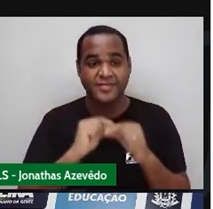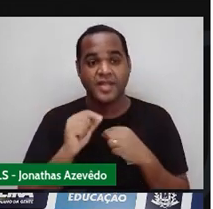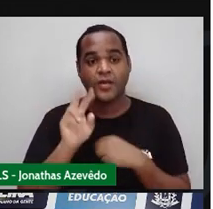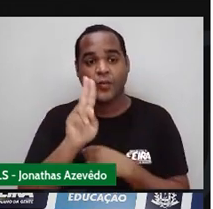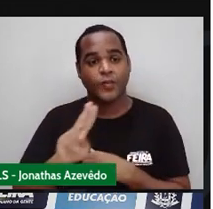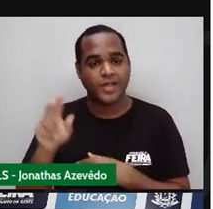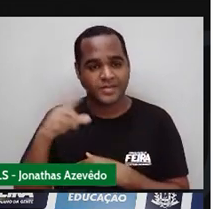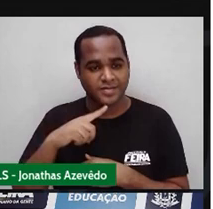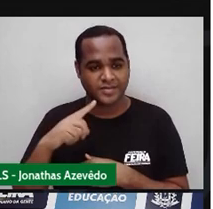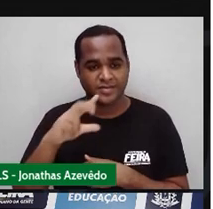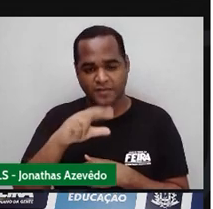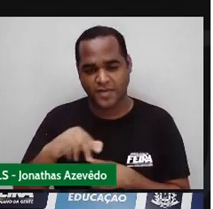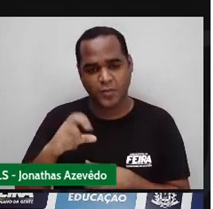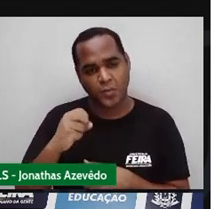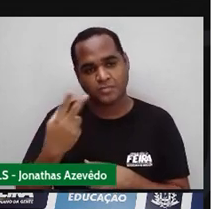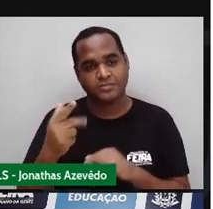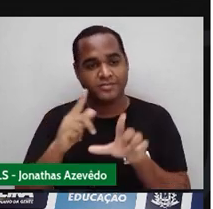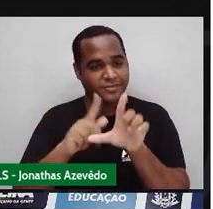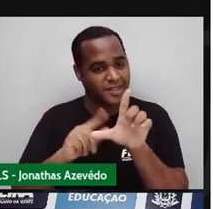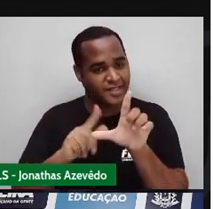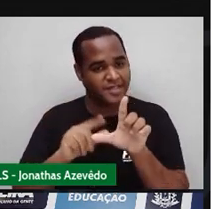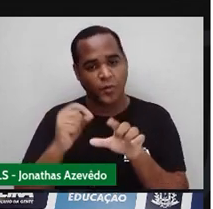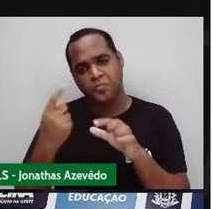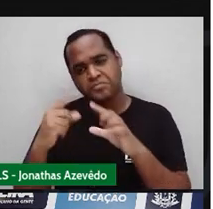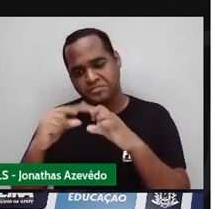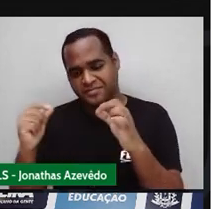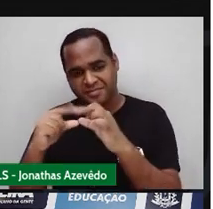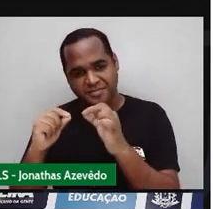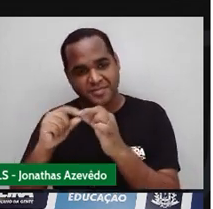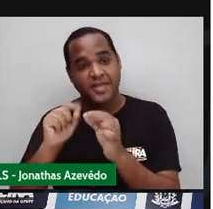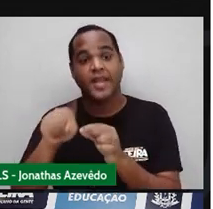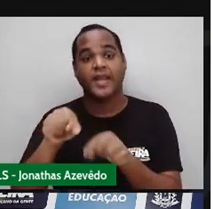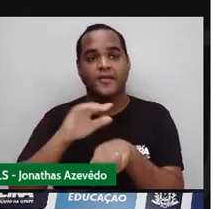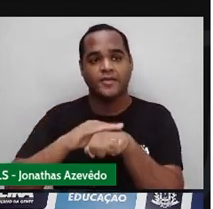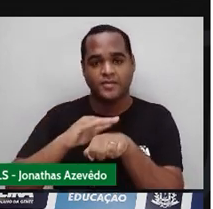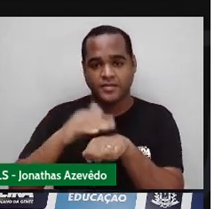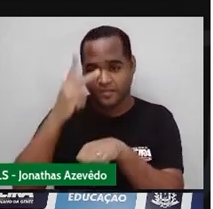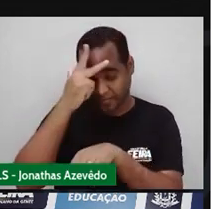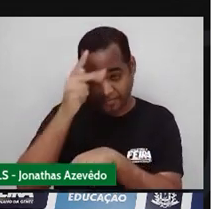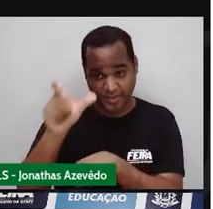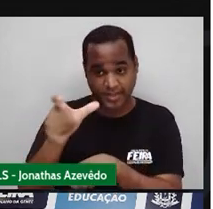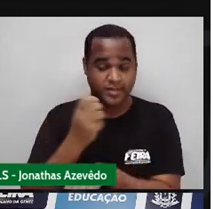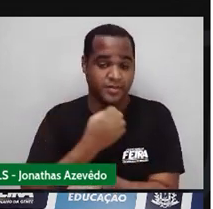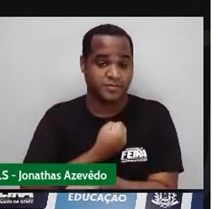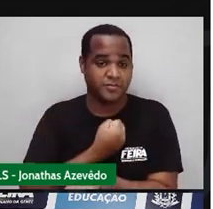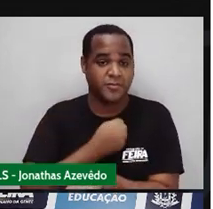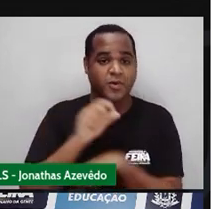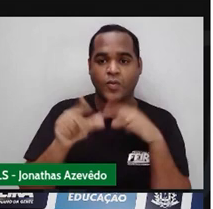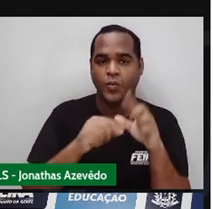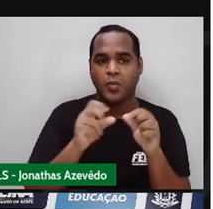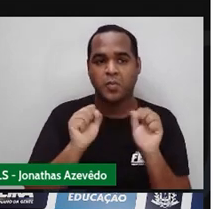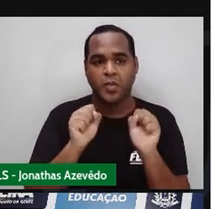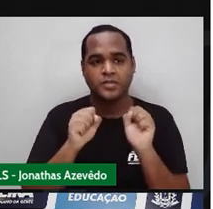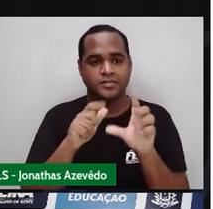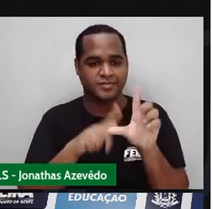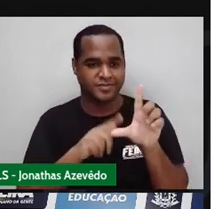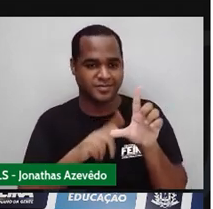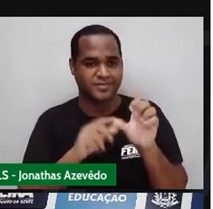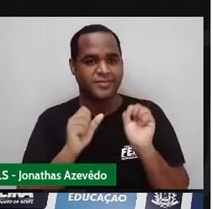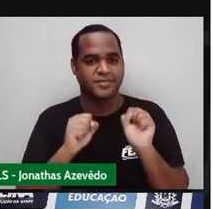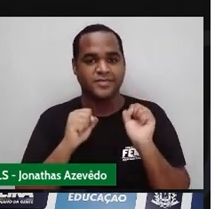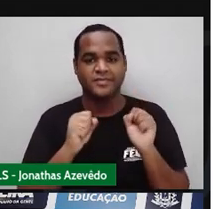Usando símbolos Ou letras Por quê? Porque o número Que a pessoa escolhe Você não conhece Então você pode usar Uma letrinha no lugar